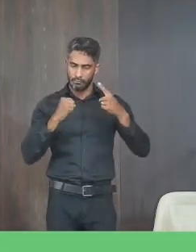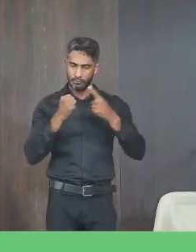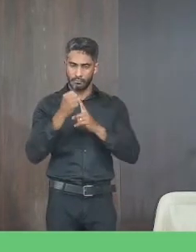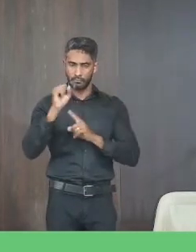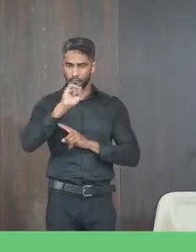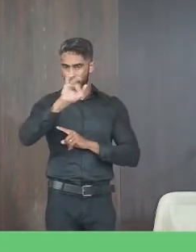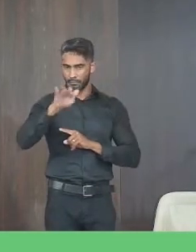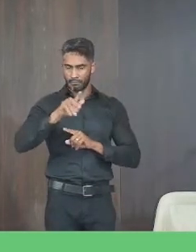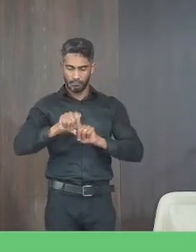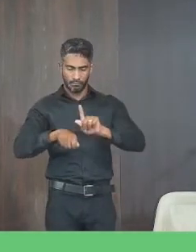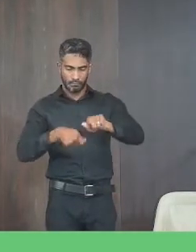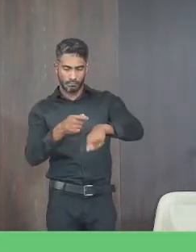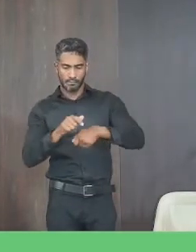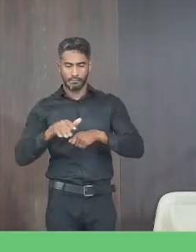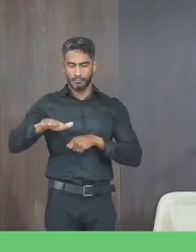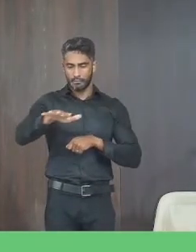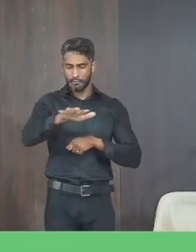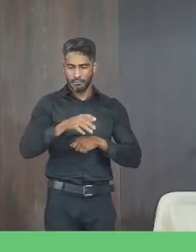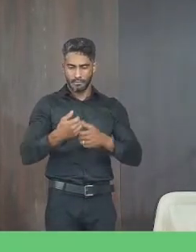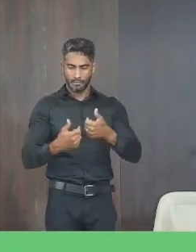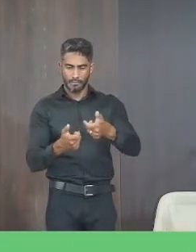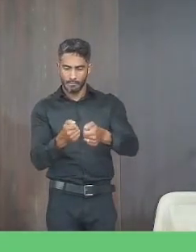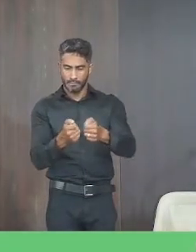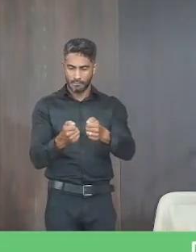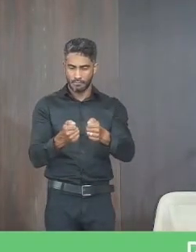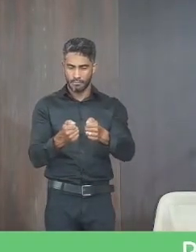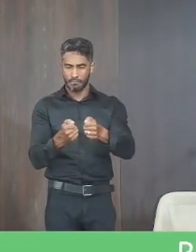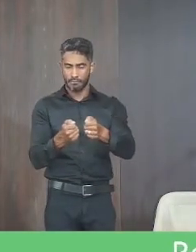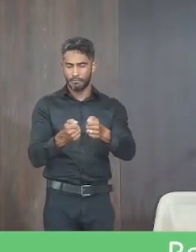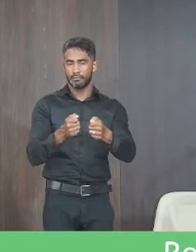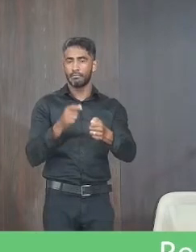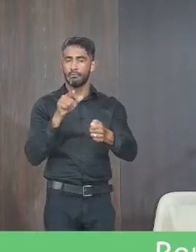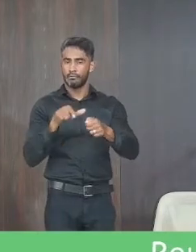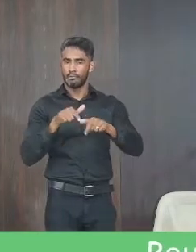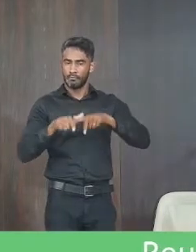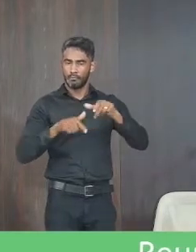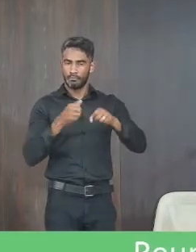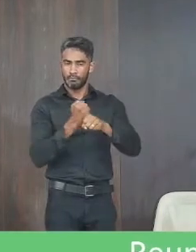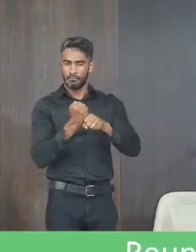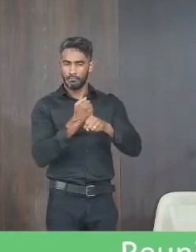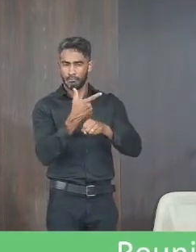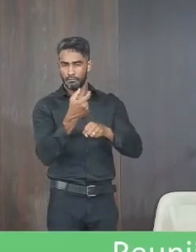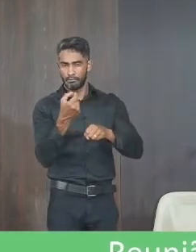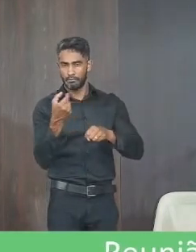Janaúba como comerciante na área de jogos eletrônicos que exerce a profissão desde 2000